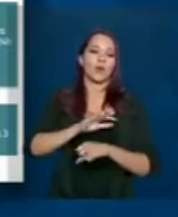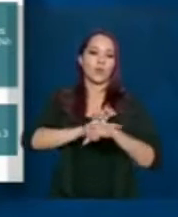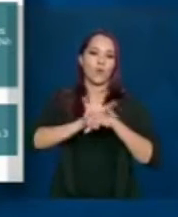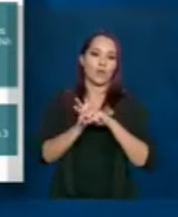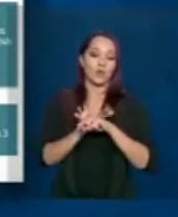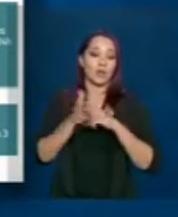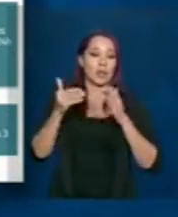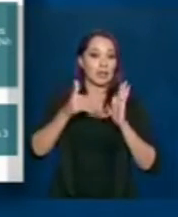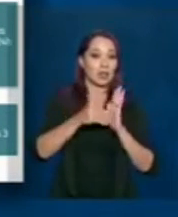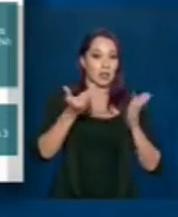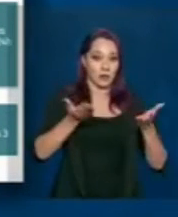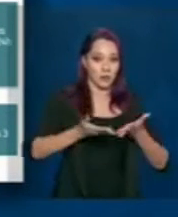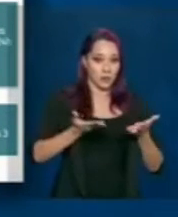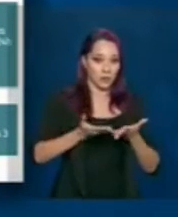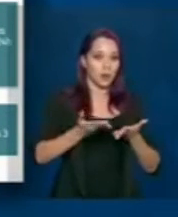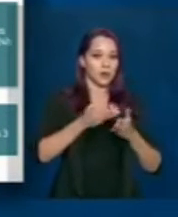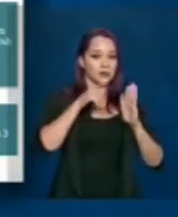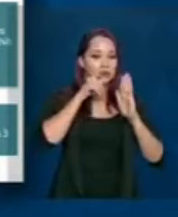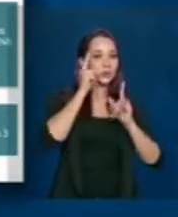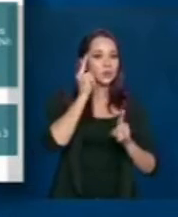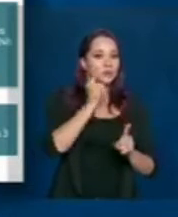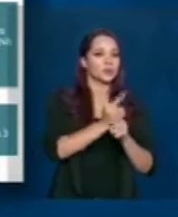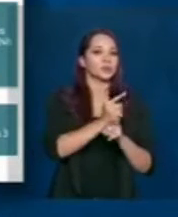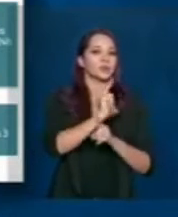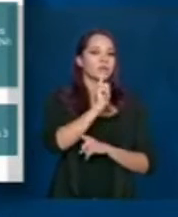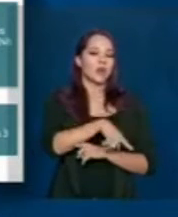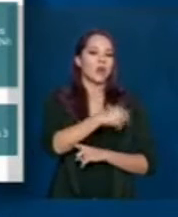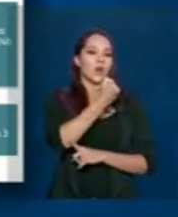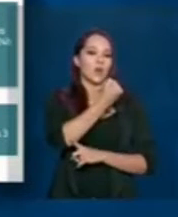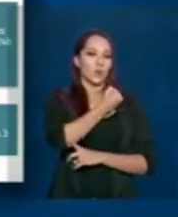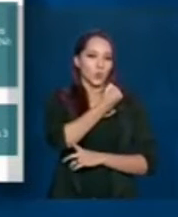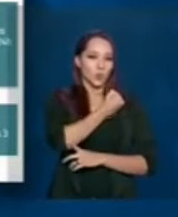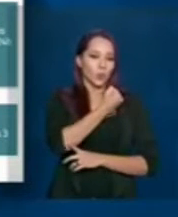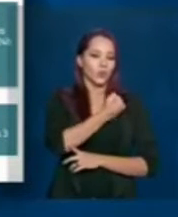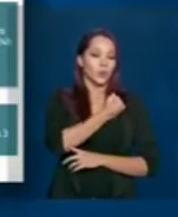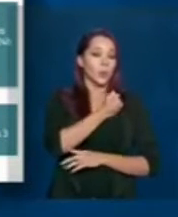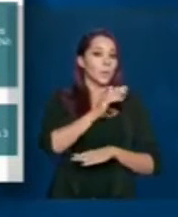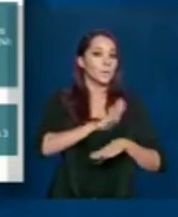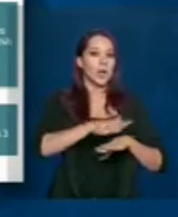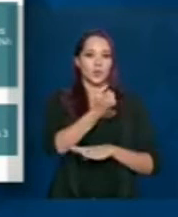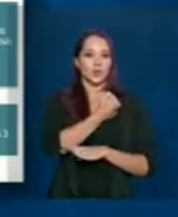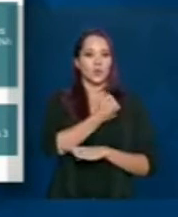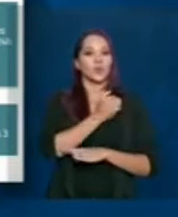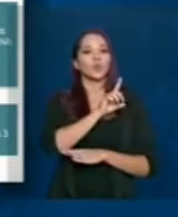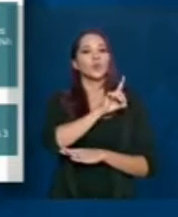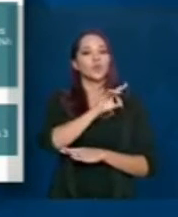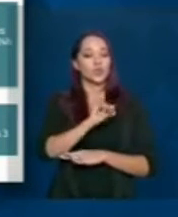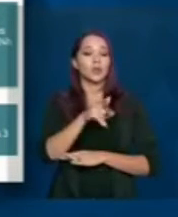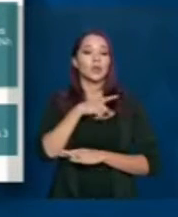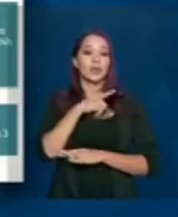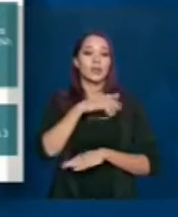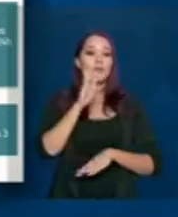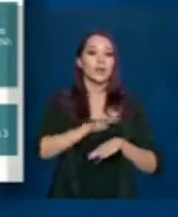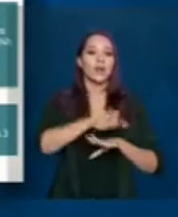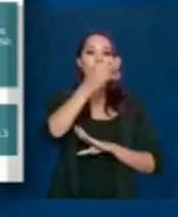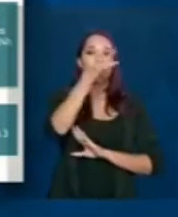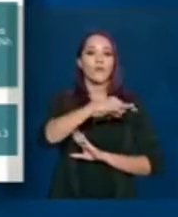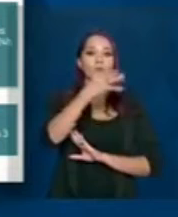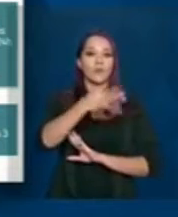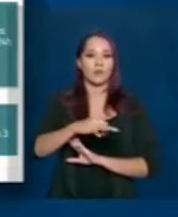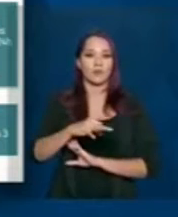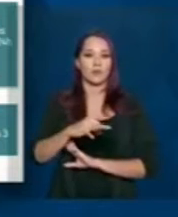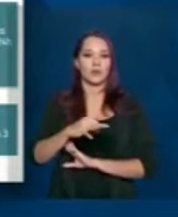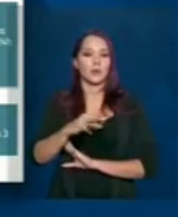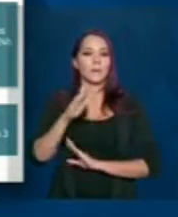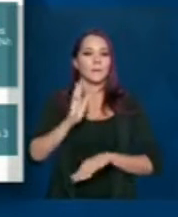a gente até o momento identifica como sendo o número o maior número aquele dia em que ocorreram mais confirmações